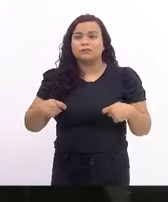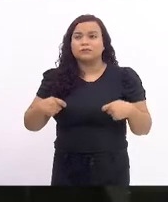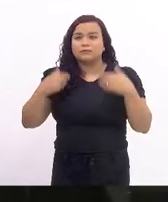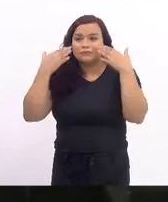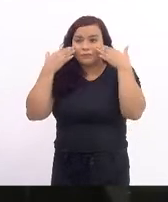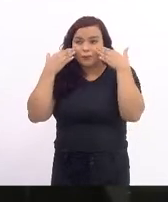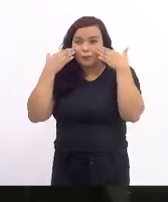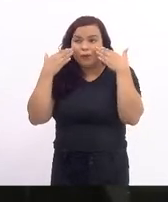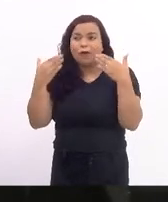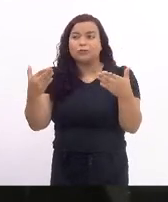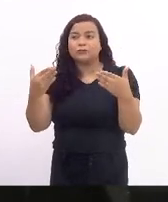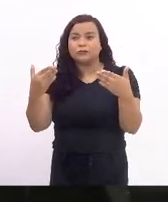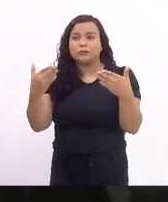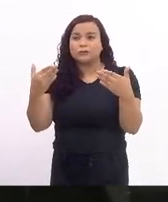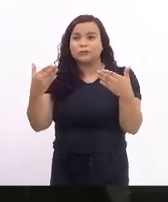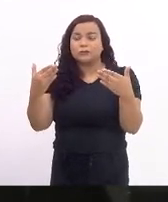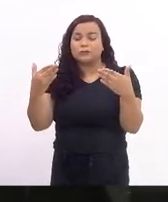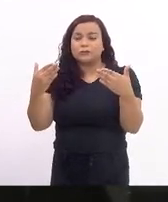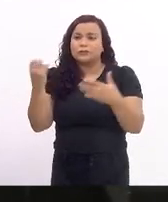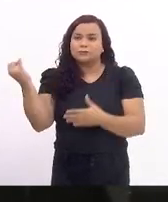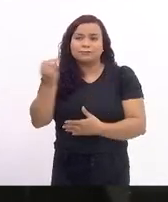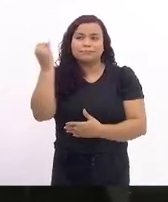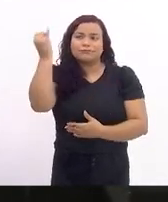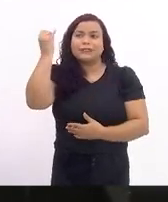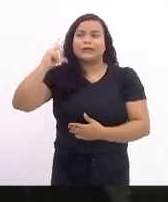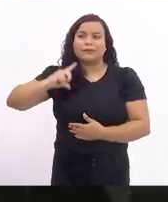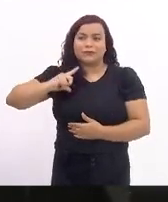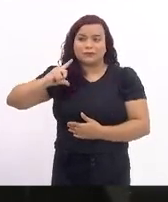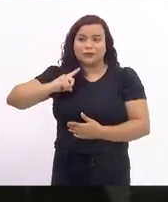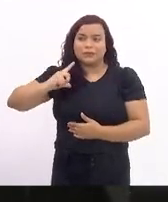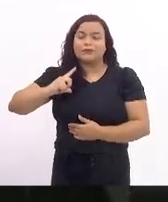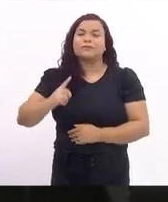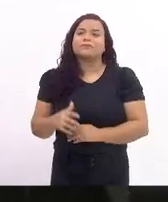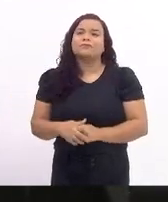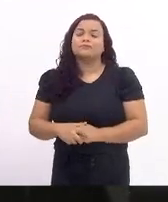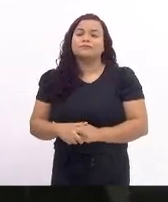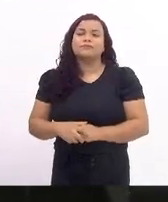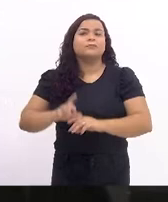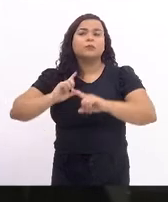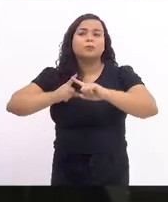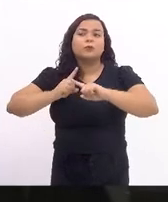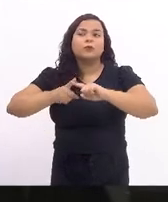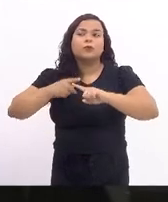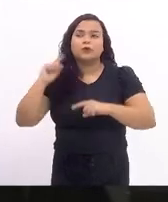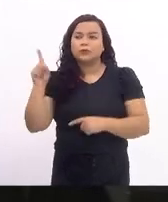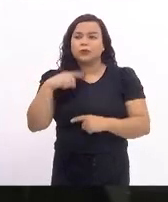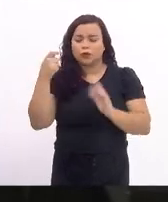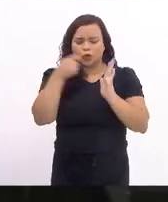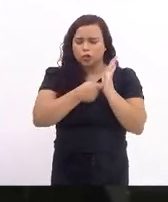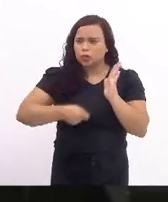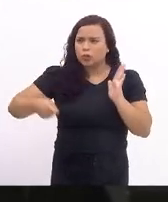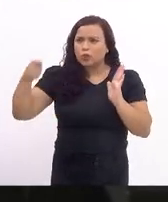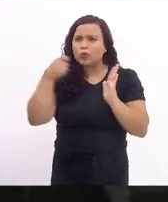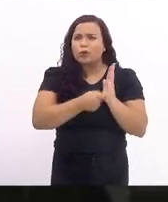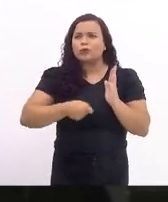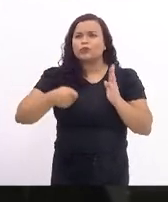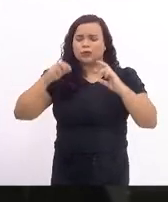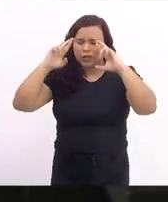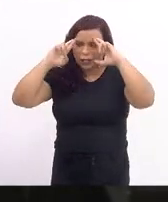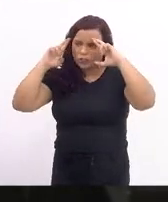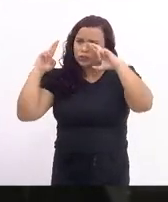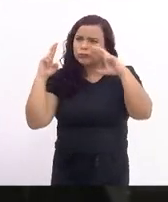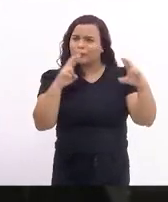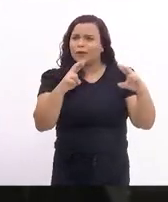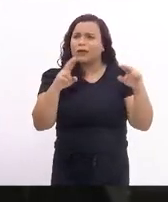demonstrada da sua importância, porque a luta pelo respeito, pela dignidade,